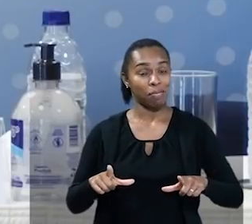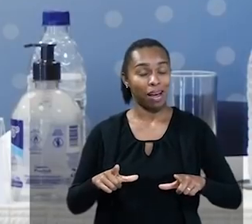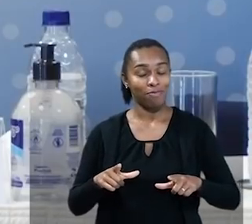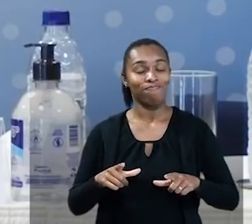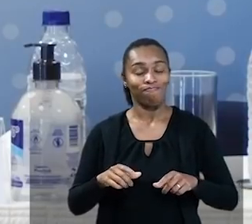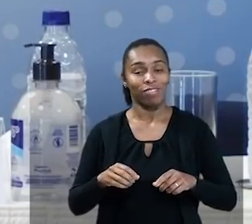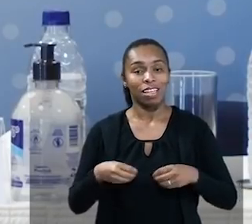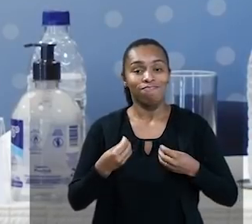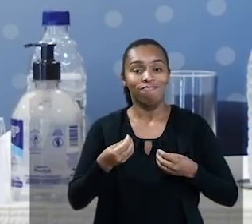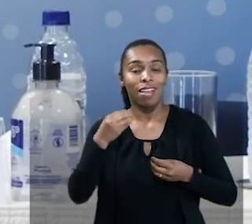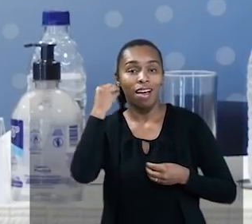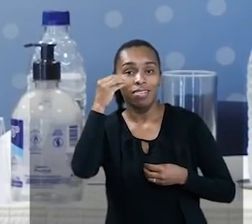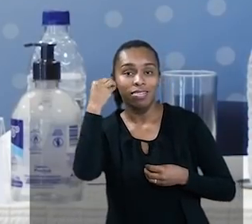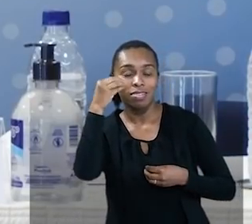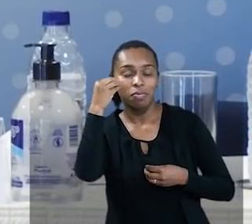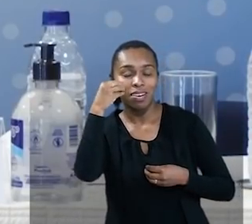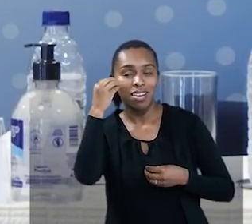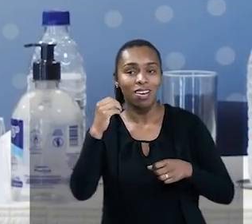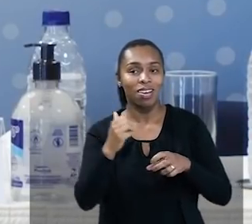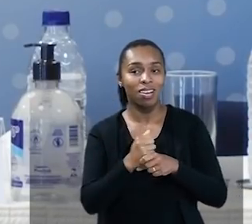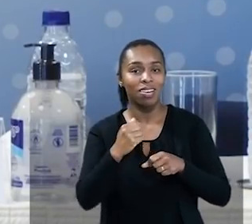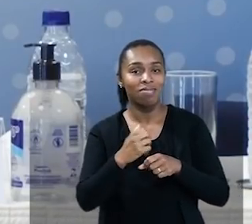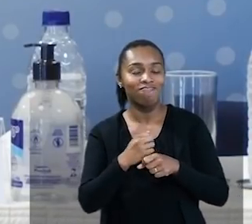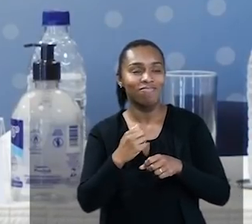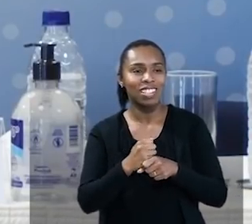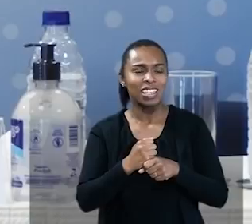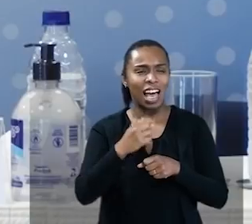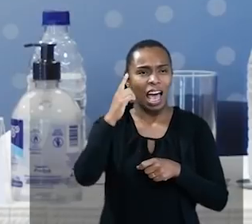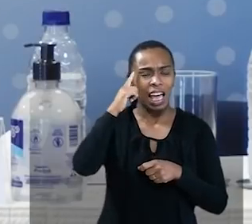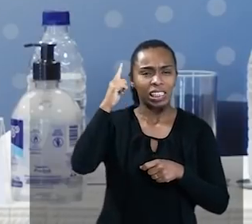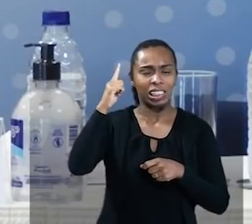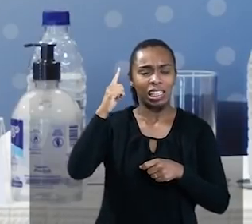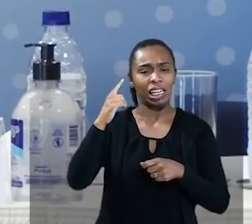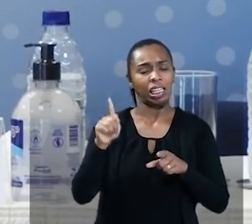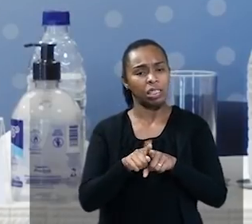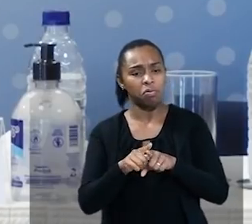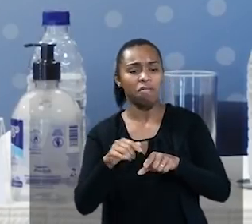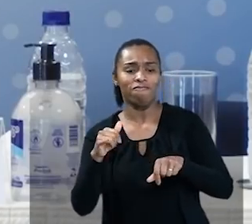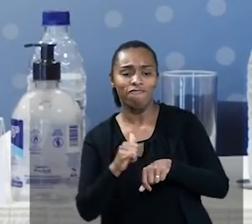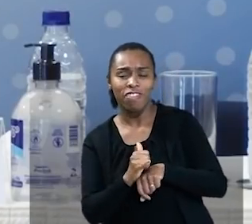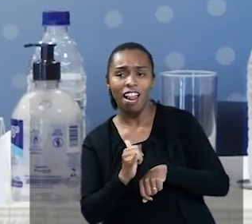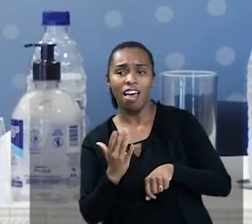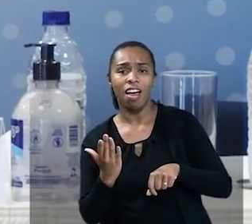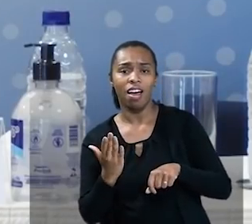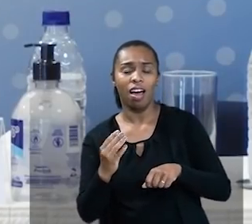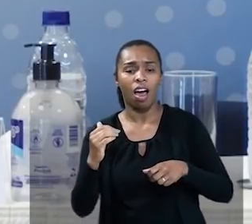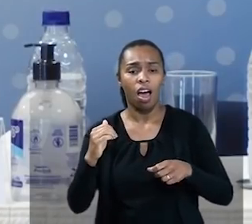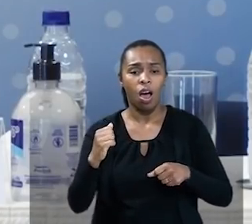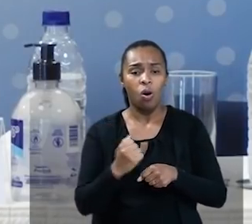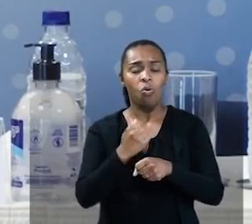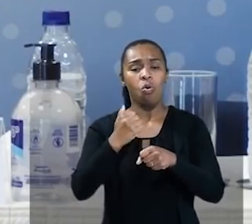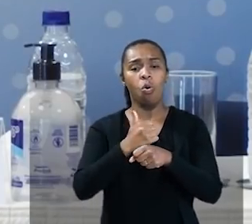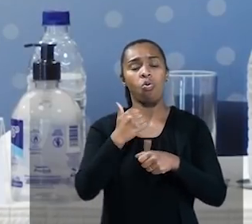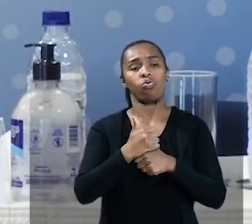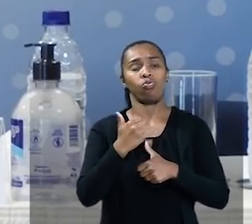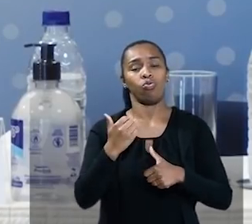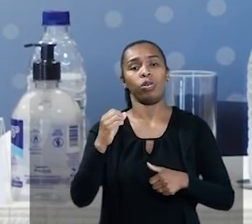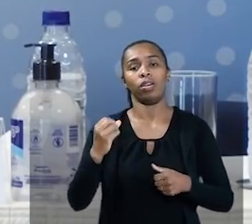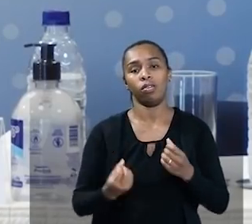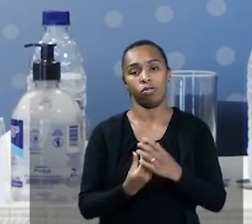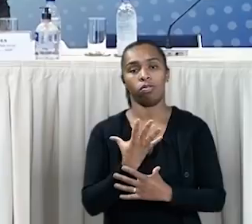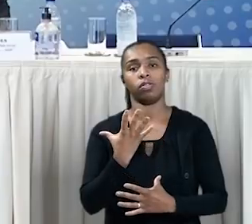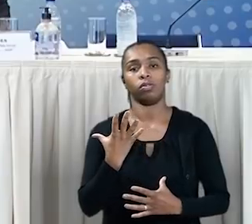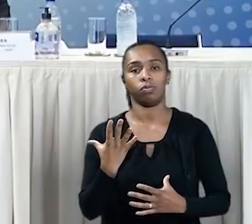experiência, testar as ideias iniciais, até falhar e construir algo que realmente é uma